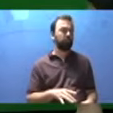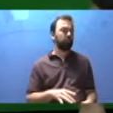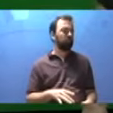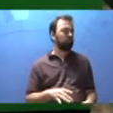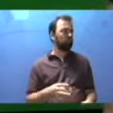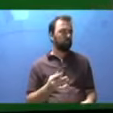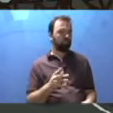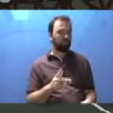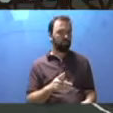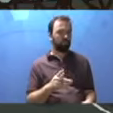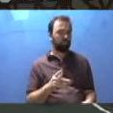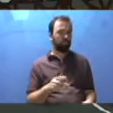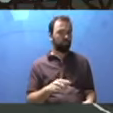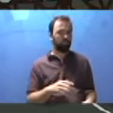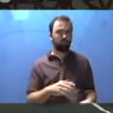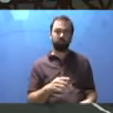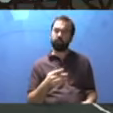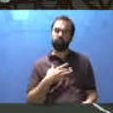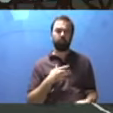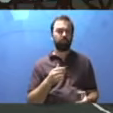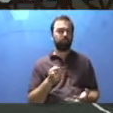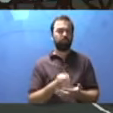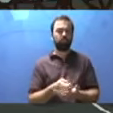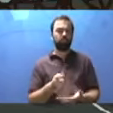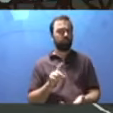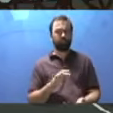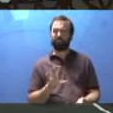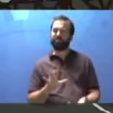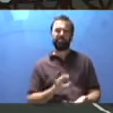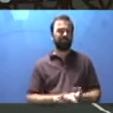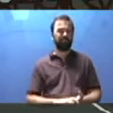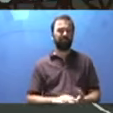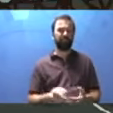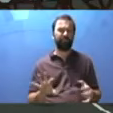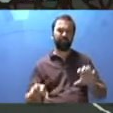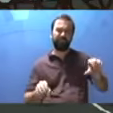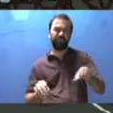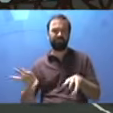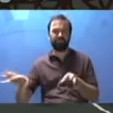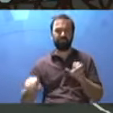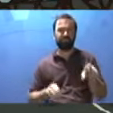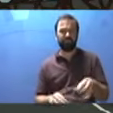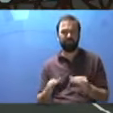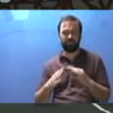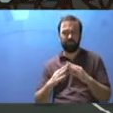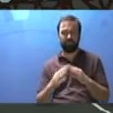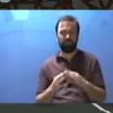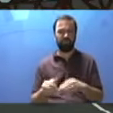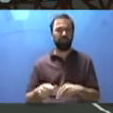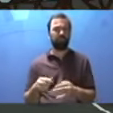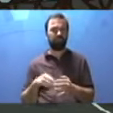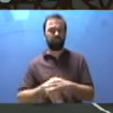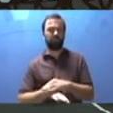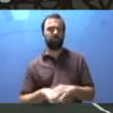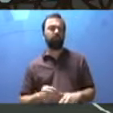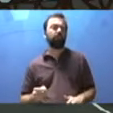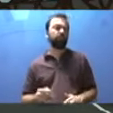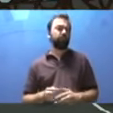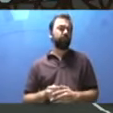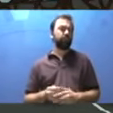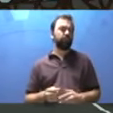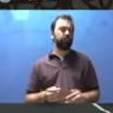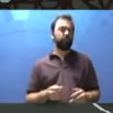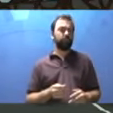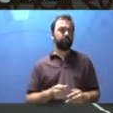Olha aqui. A professora fez. Eu não comprei nada pra fazer minha maquete. Peguei caixinha de remédio, até a caixinha do bolo de